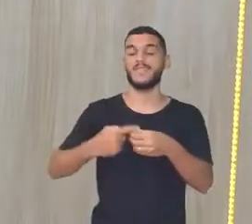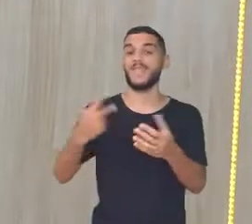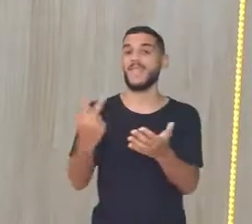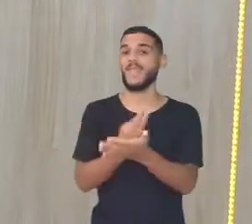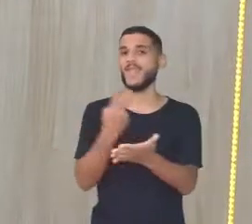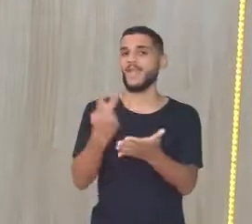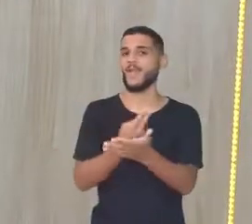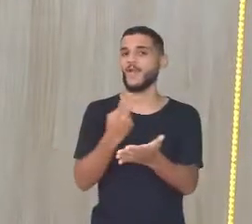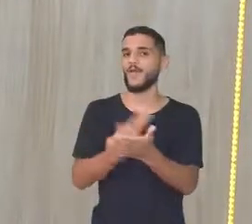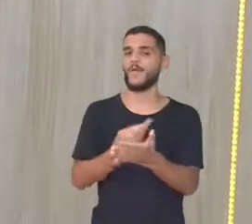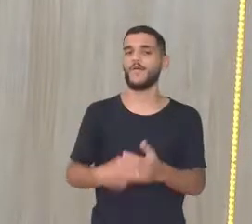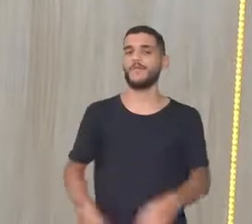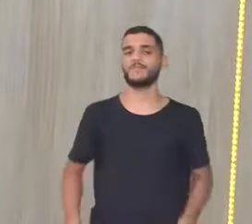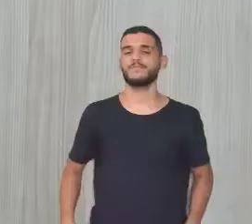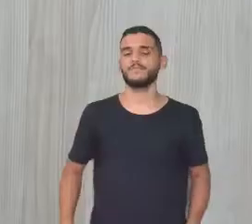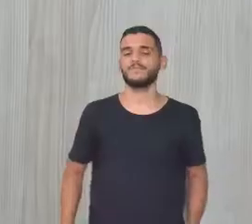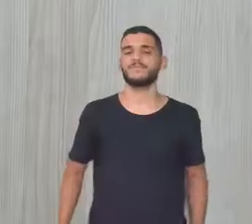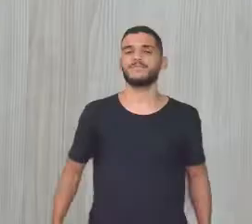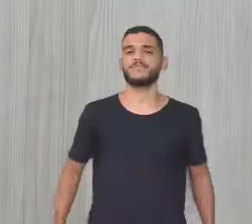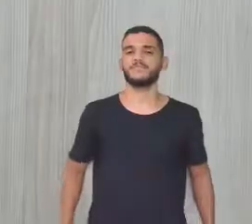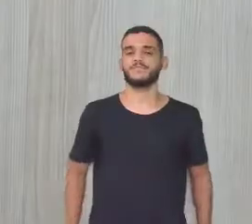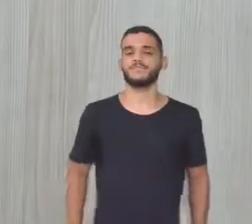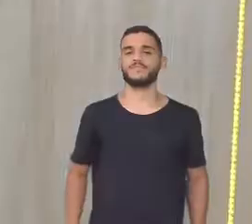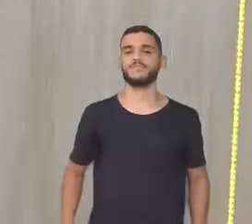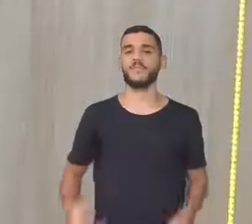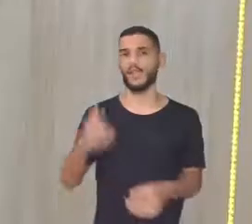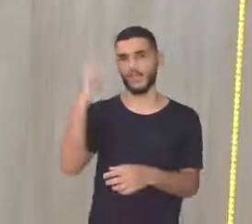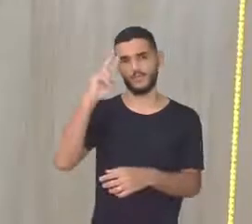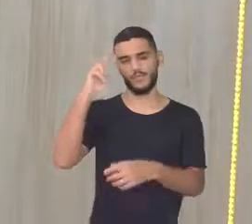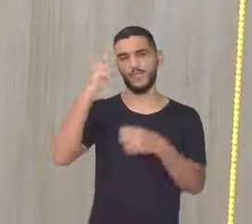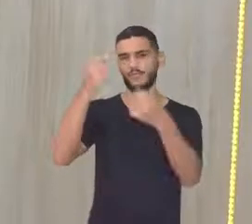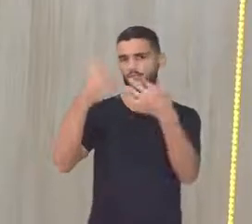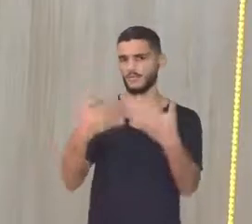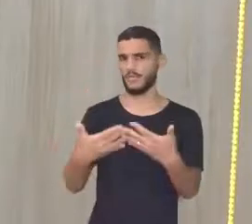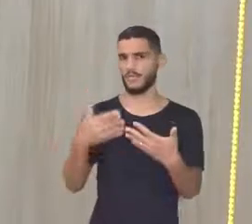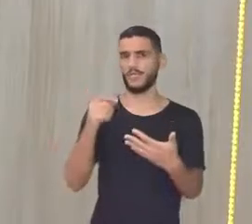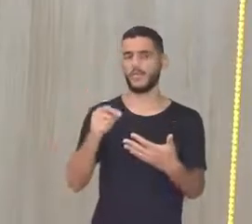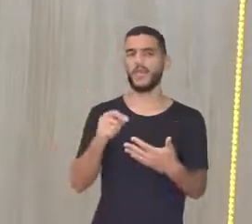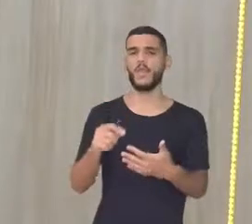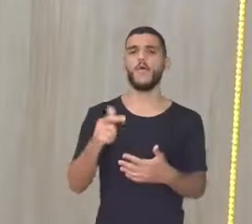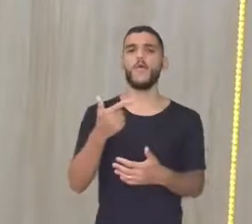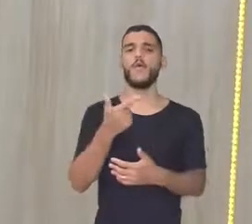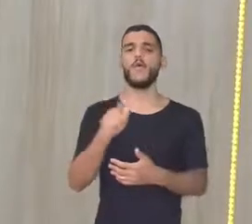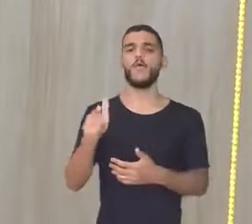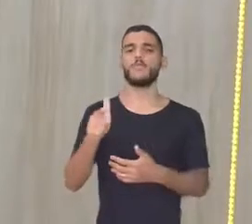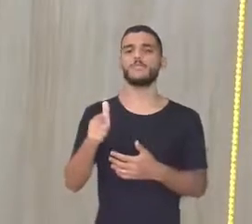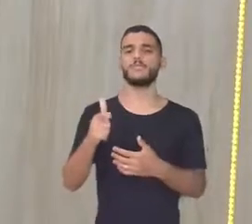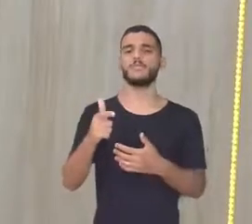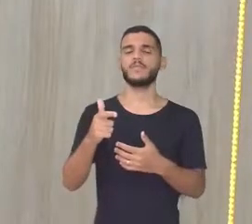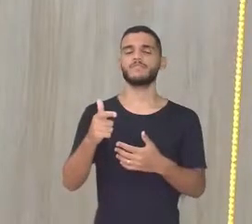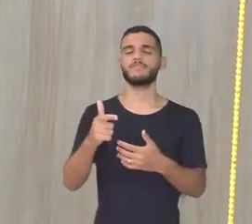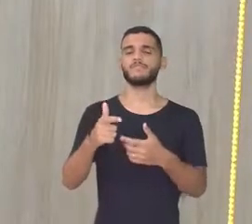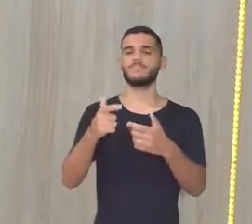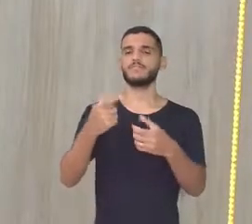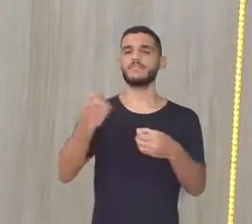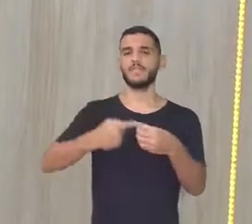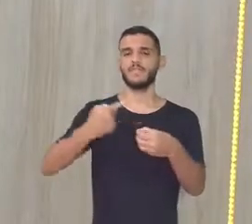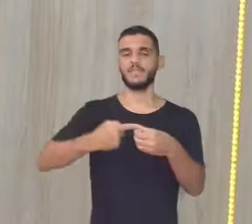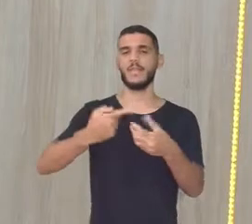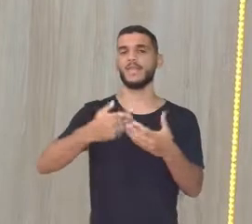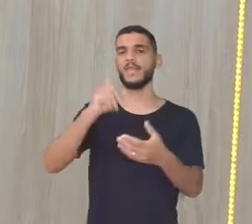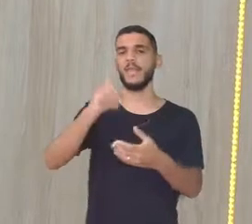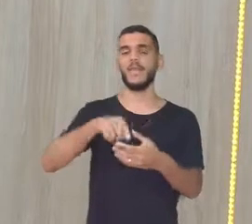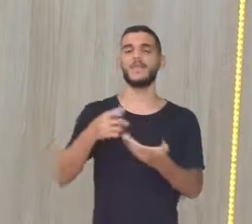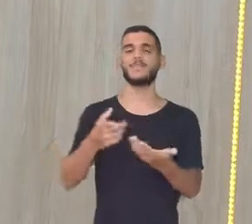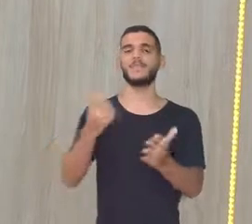Diz a história É Não A história diz A história diz Que uma outra cidade Que é o título De que o Brasil